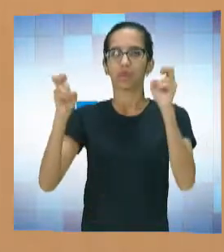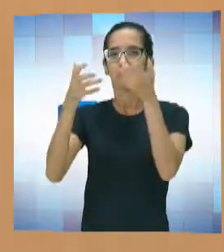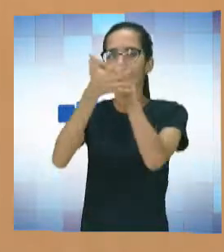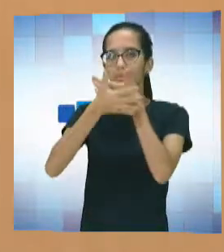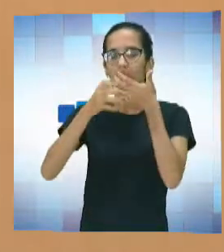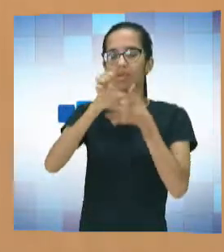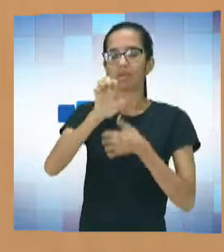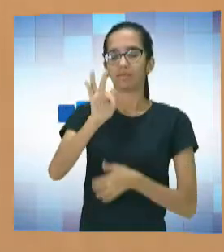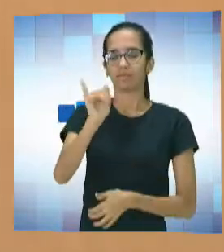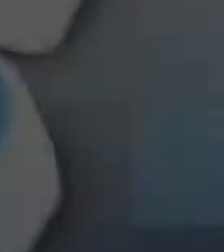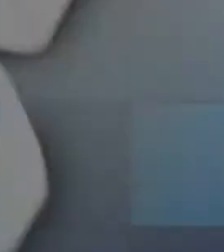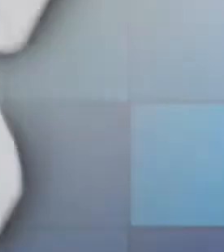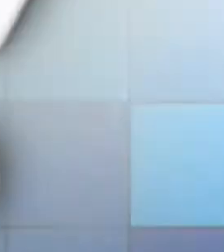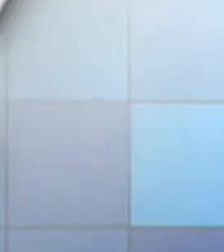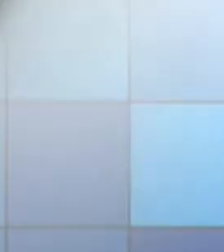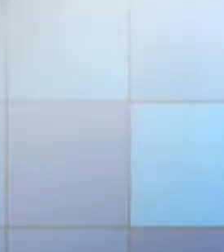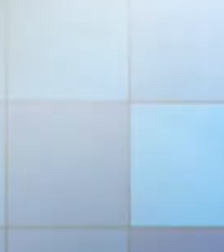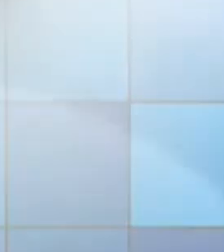música eficientes.